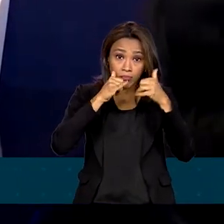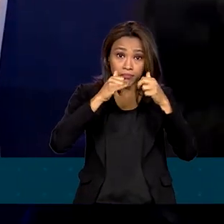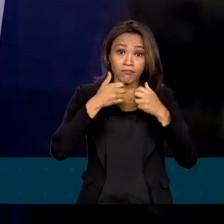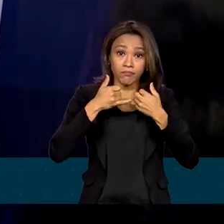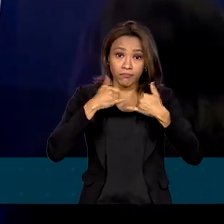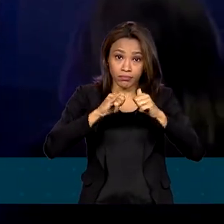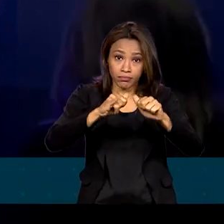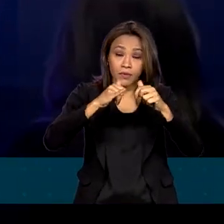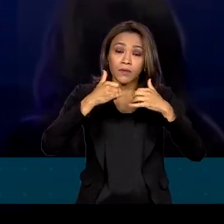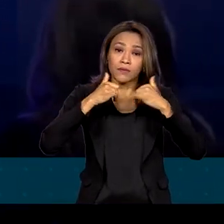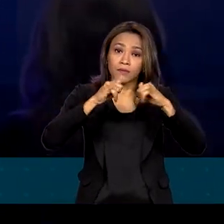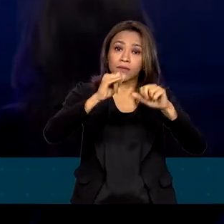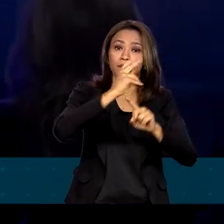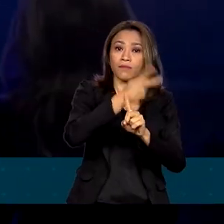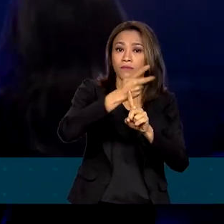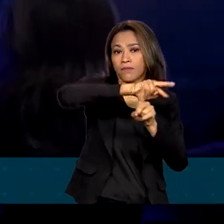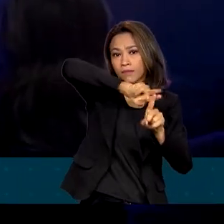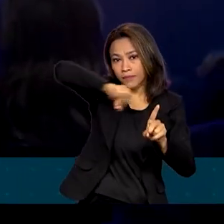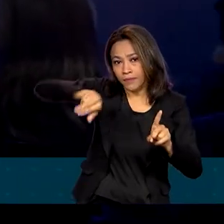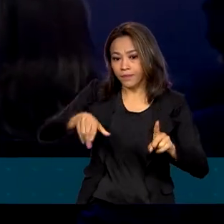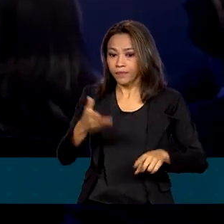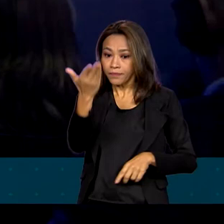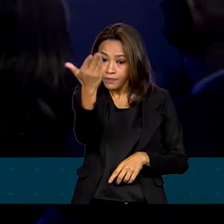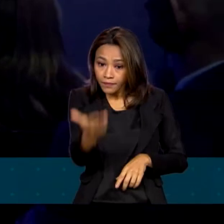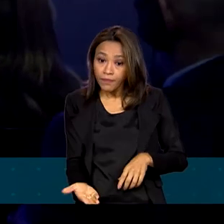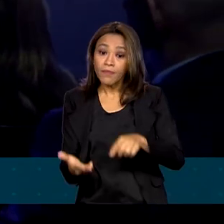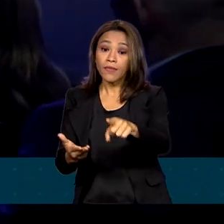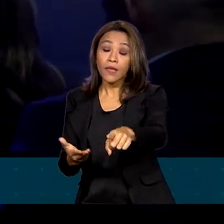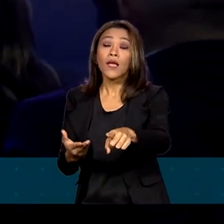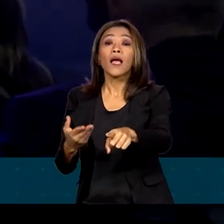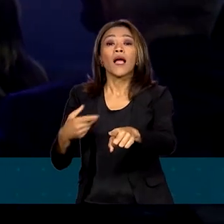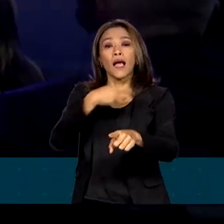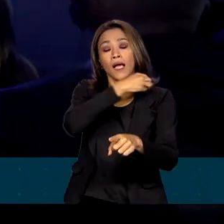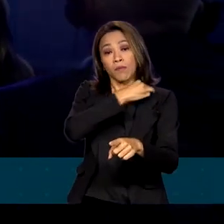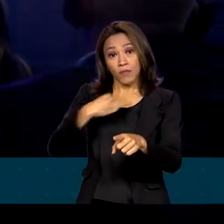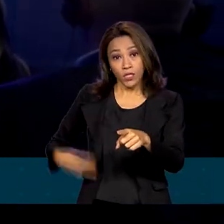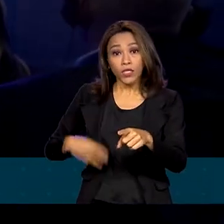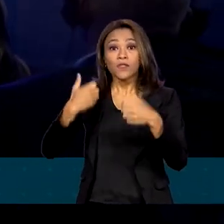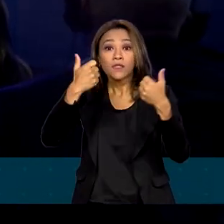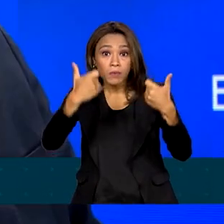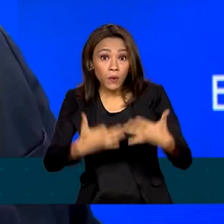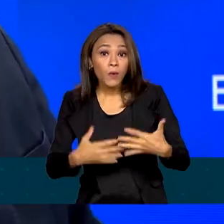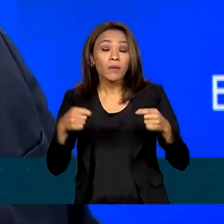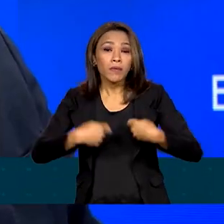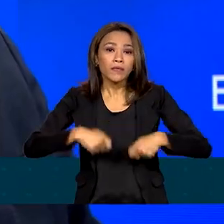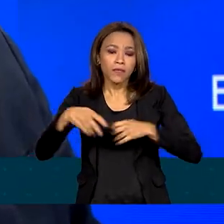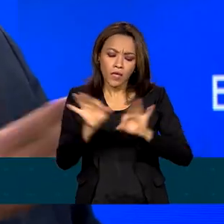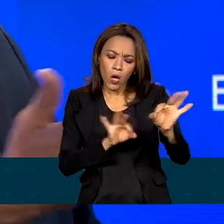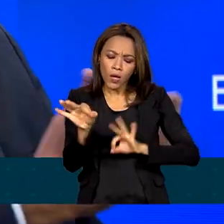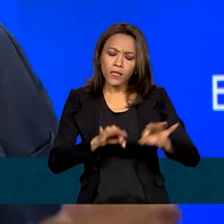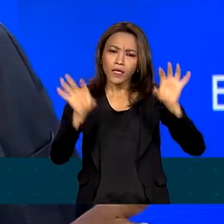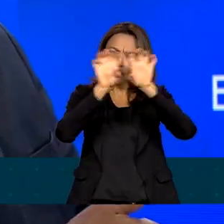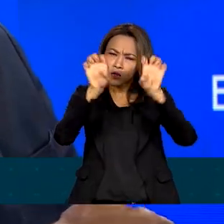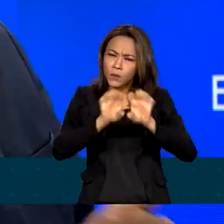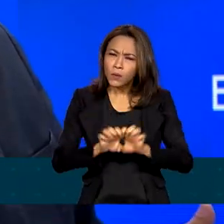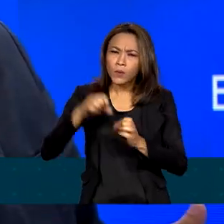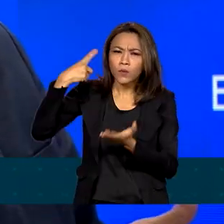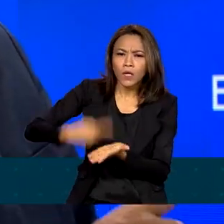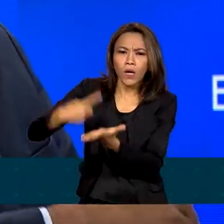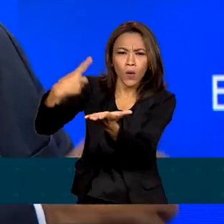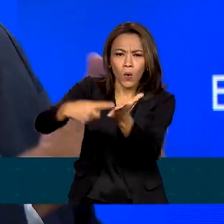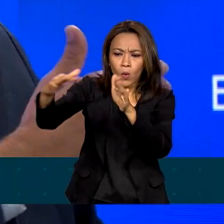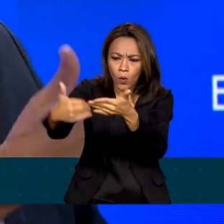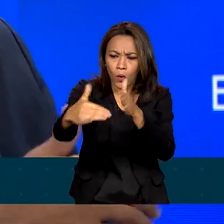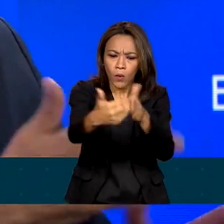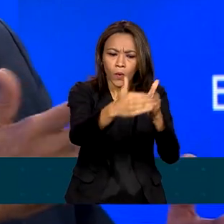América do Sul, para Fernando Haddad, essa integração também deve incluir a infraestrutura, os acordos comerciais e até o mercado